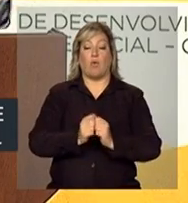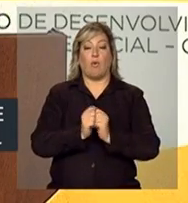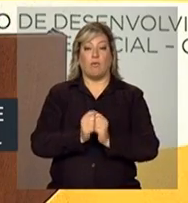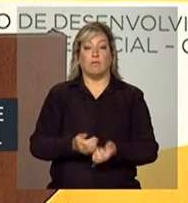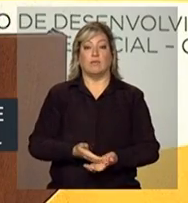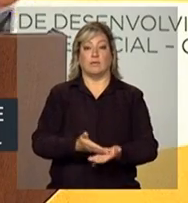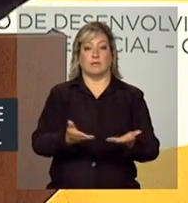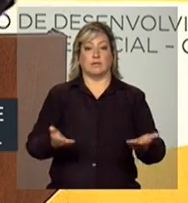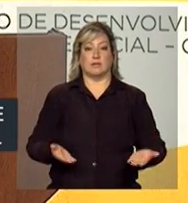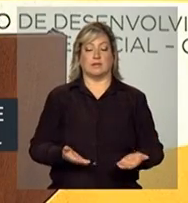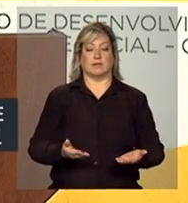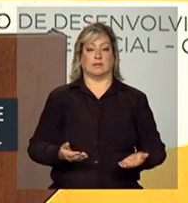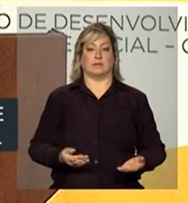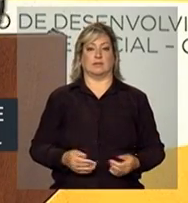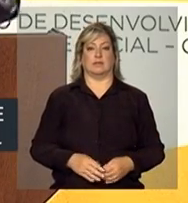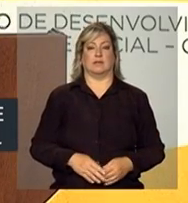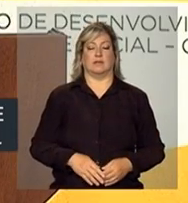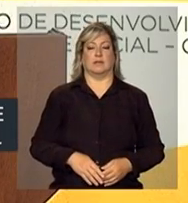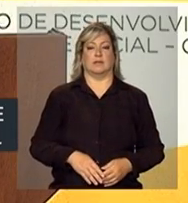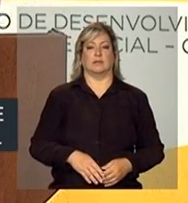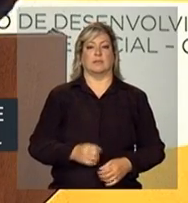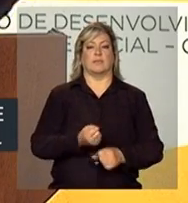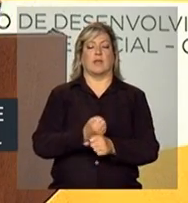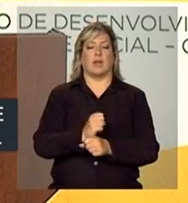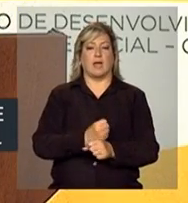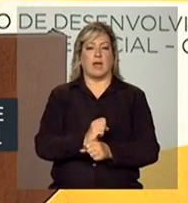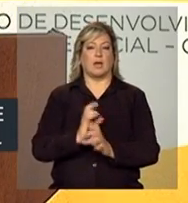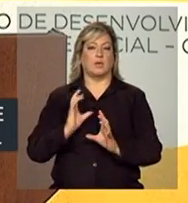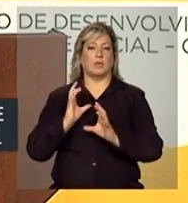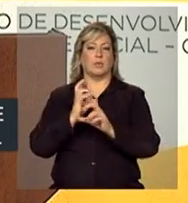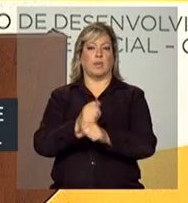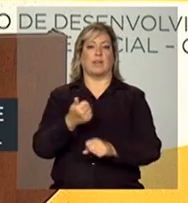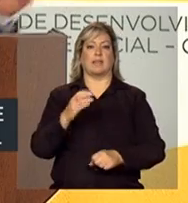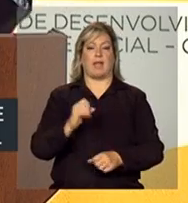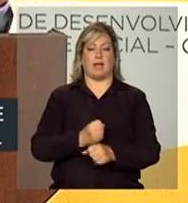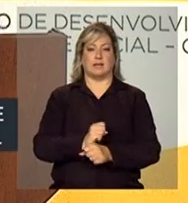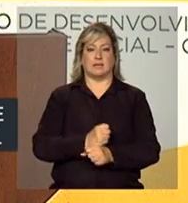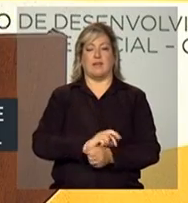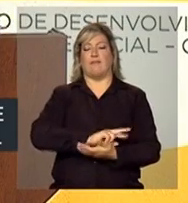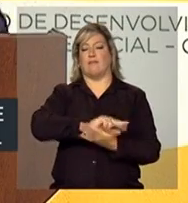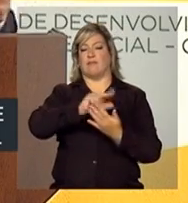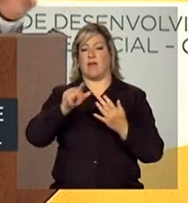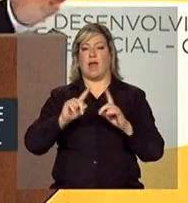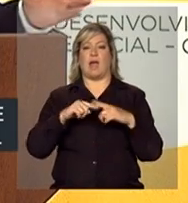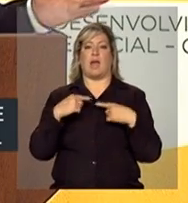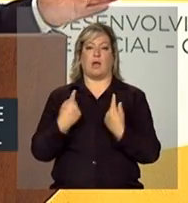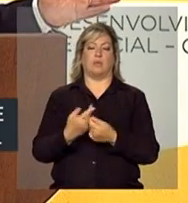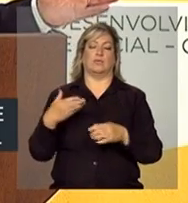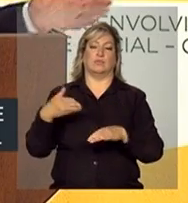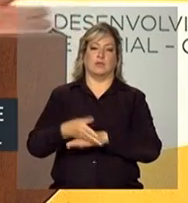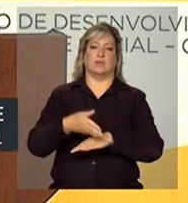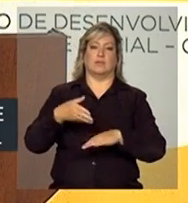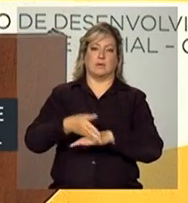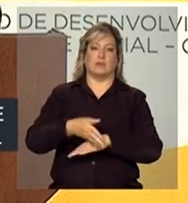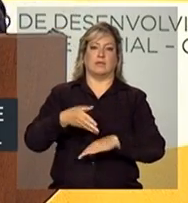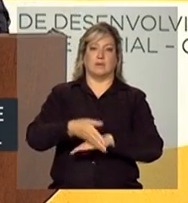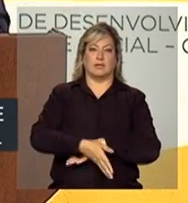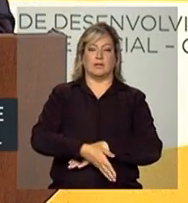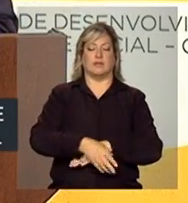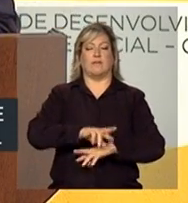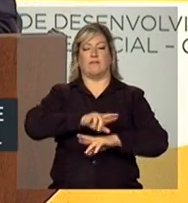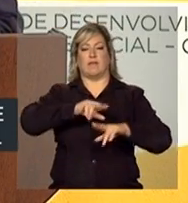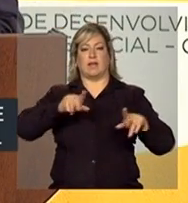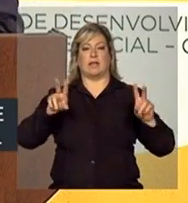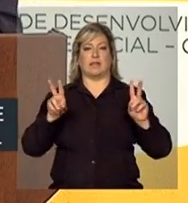durante anos e conviveram ao longo desses 10 anos em várias reuniões, debruçados sobre diversos